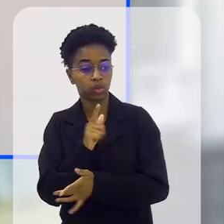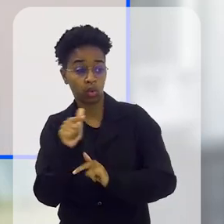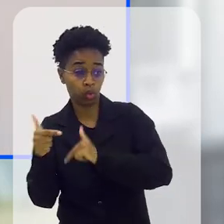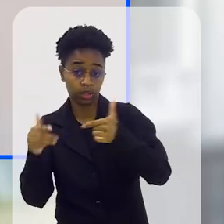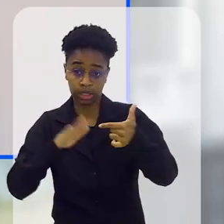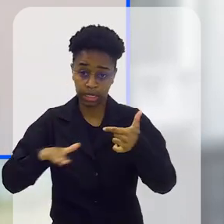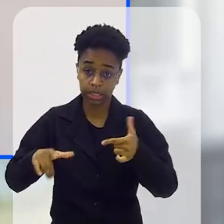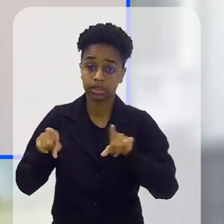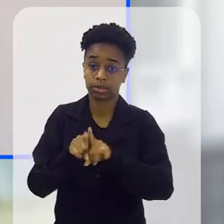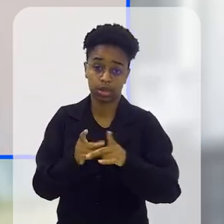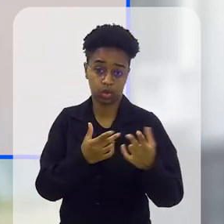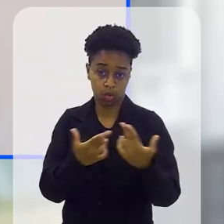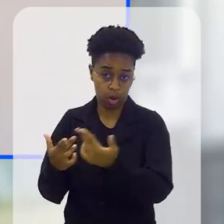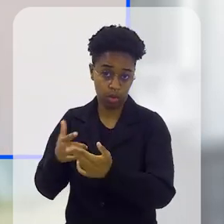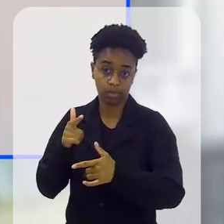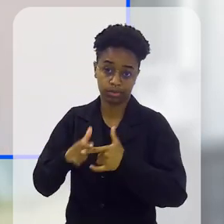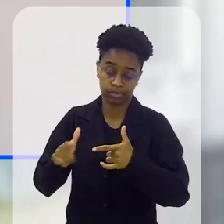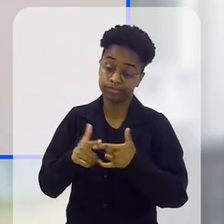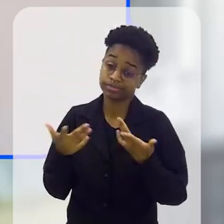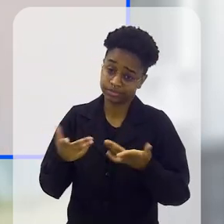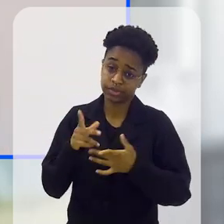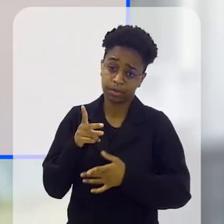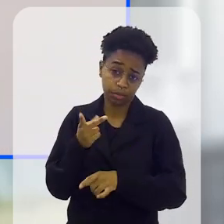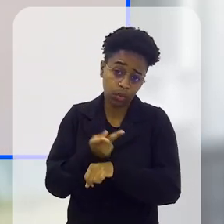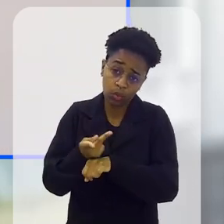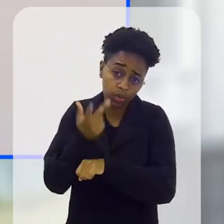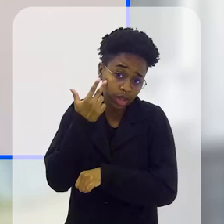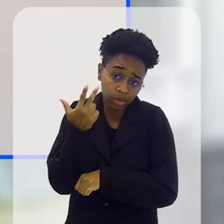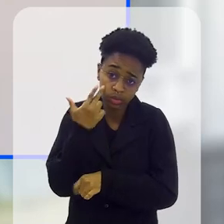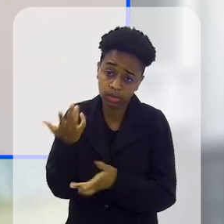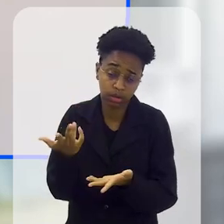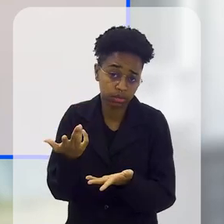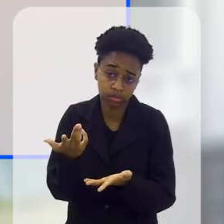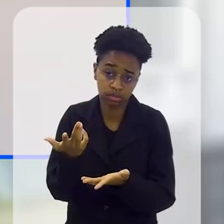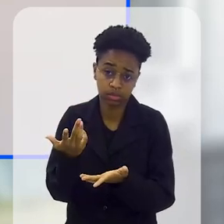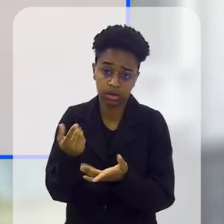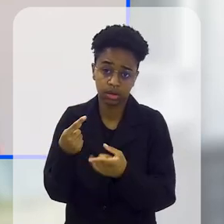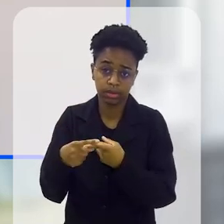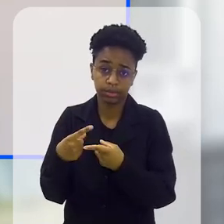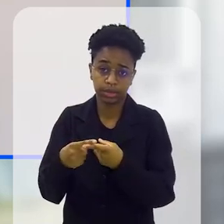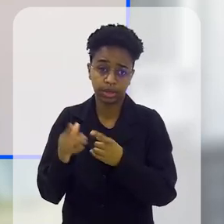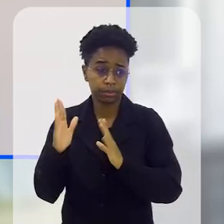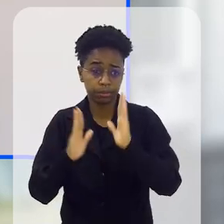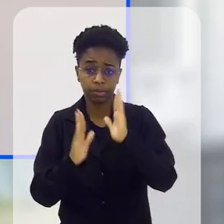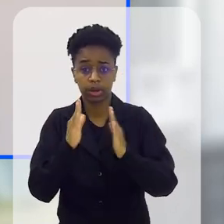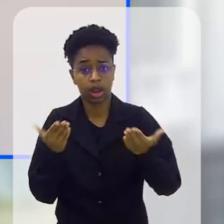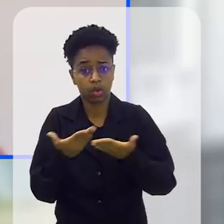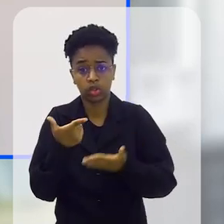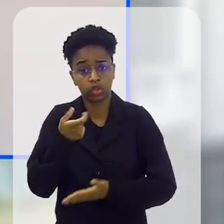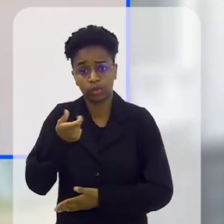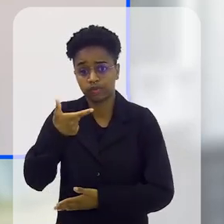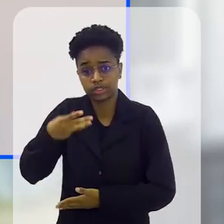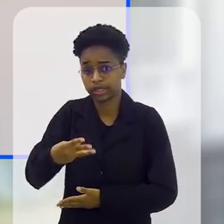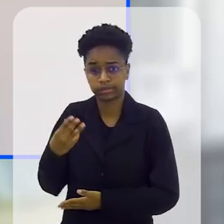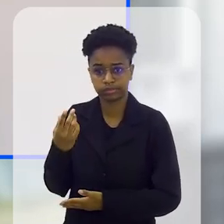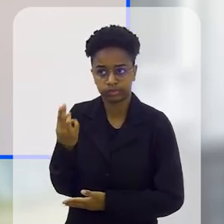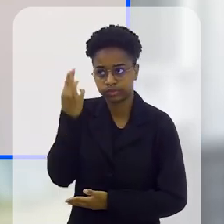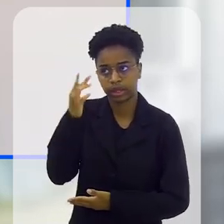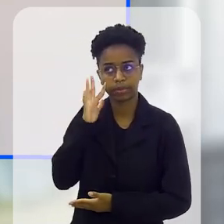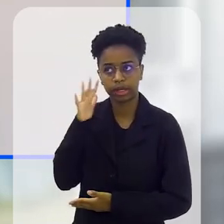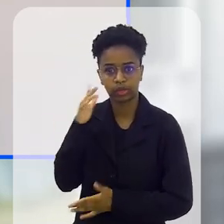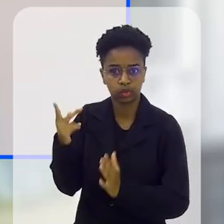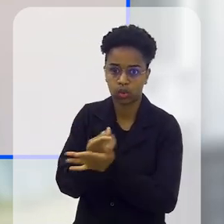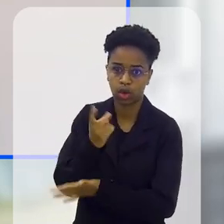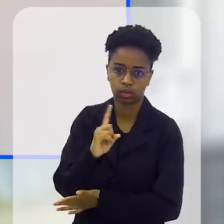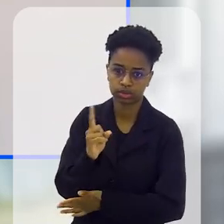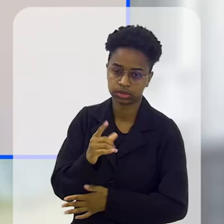com outras crianças que passaram por isso também, eles vão procurar, é natural, a gente está nessa era, 2023, não tem como a